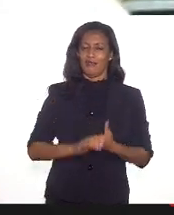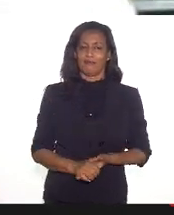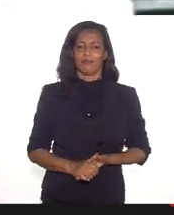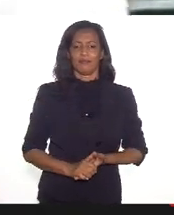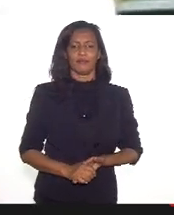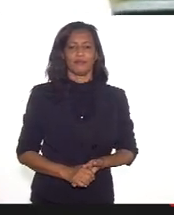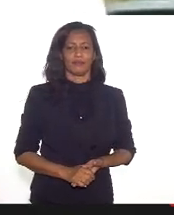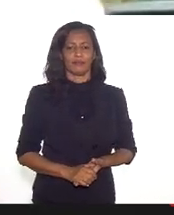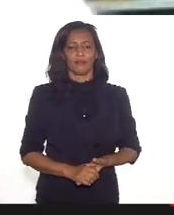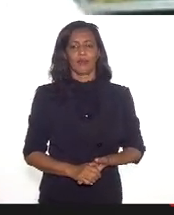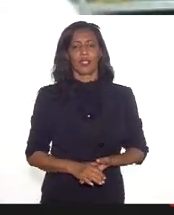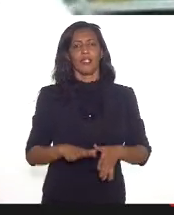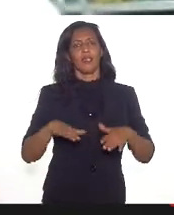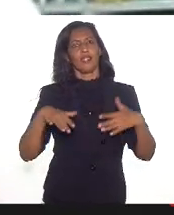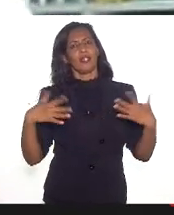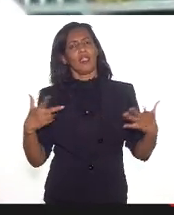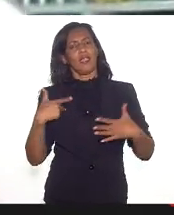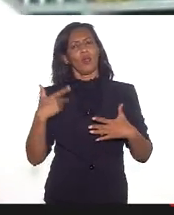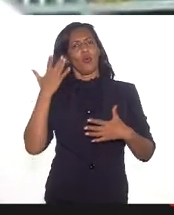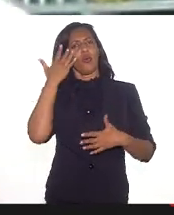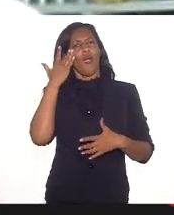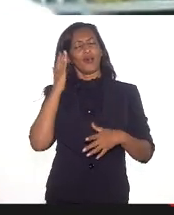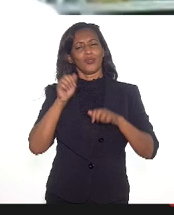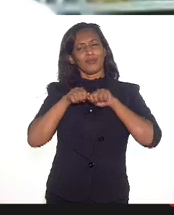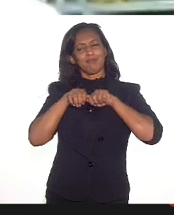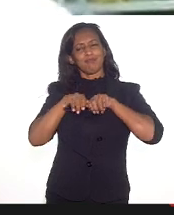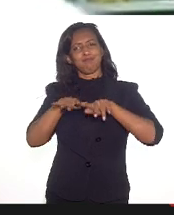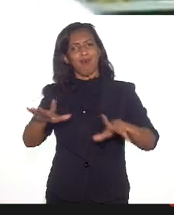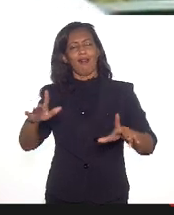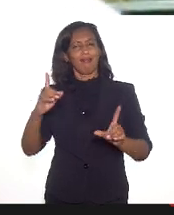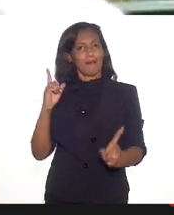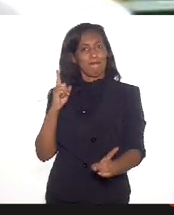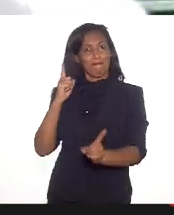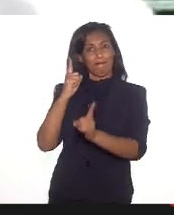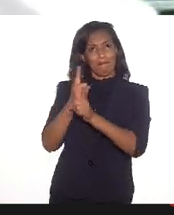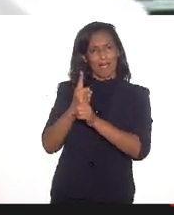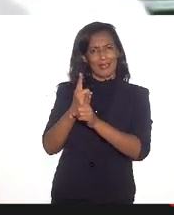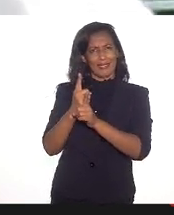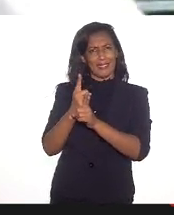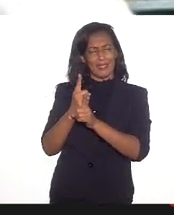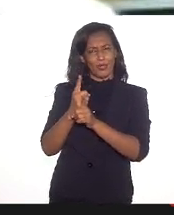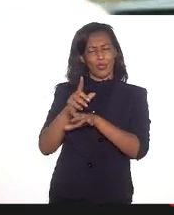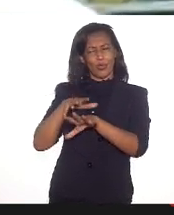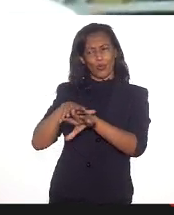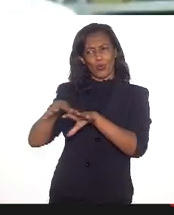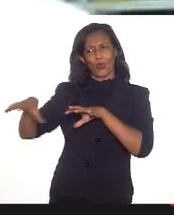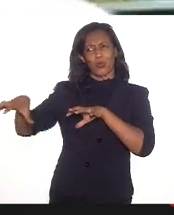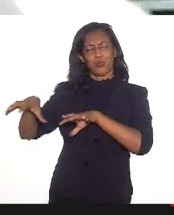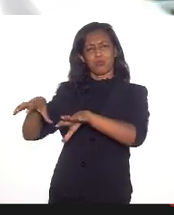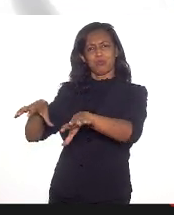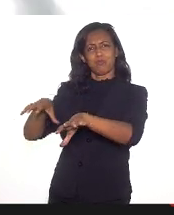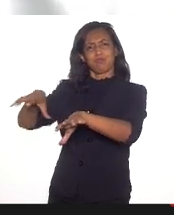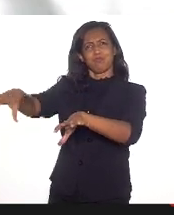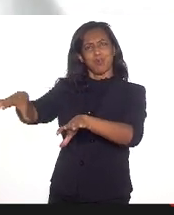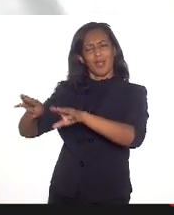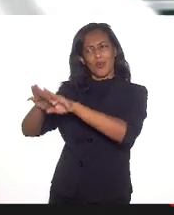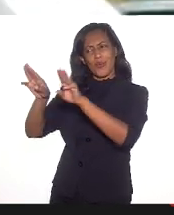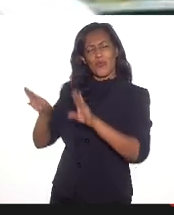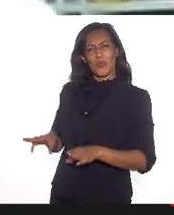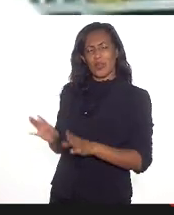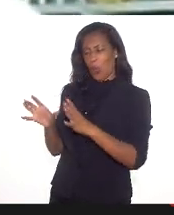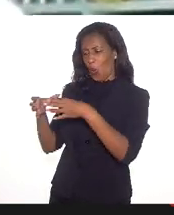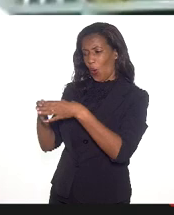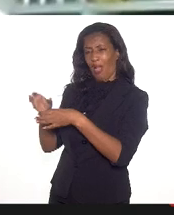E aí acho que essa pandemia está impactando sobremaneira os museus comunitários, sim, porque os museus